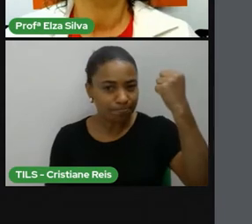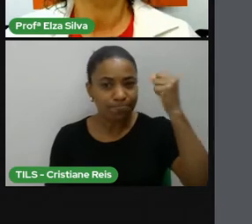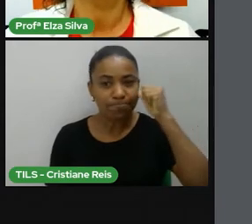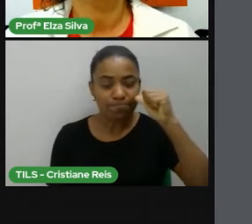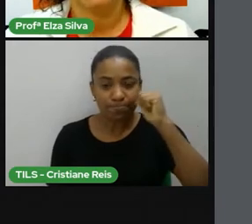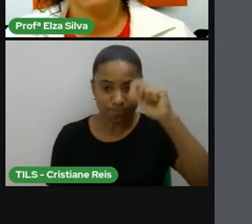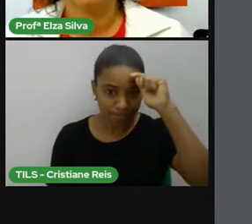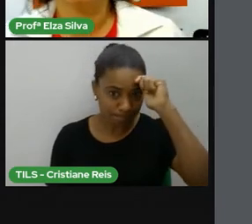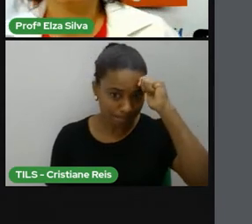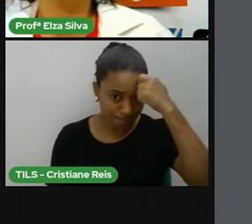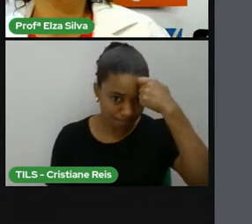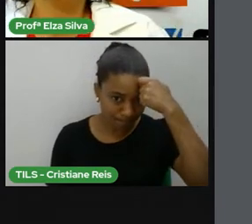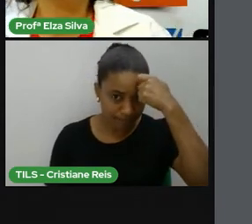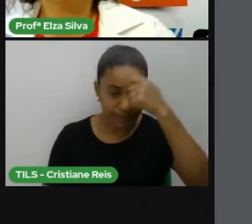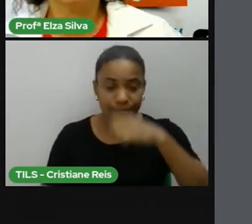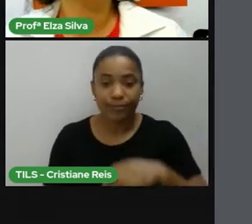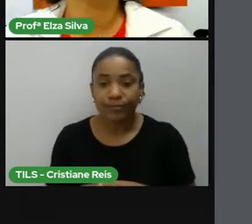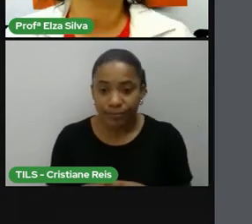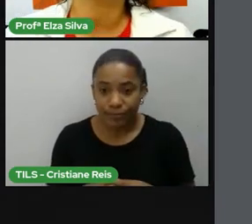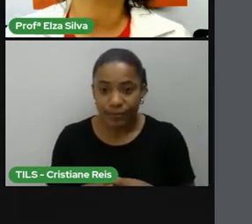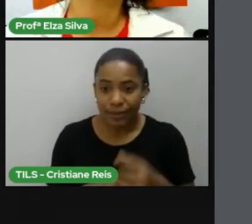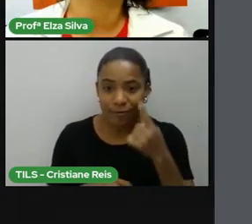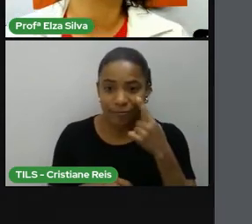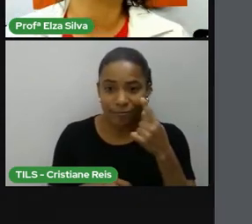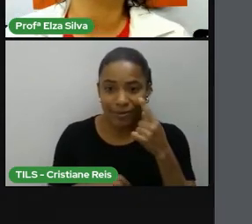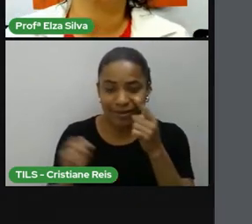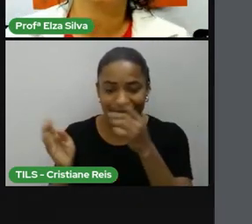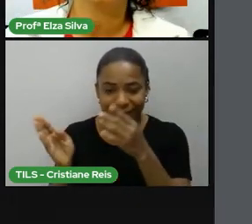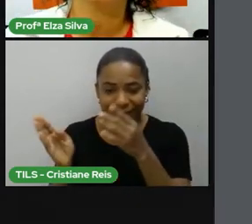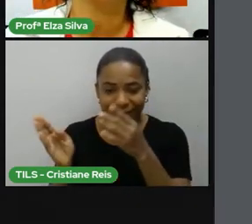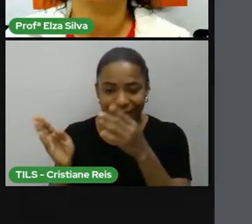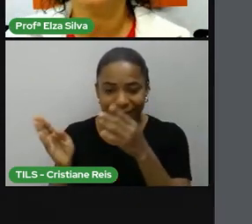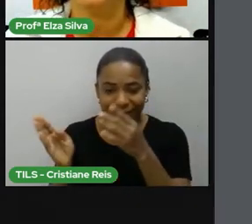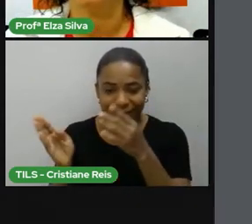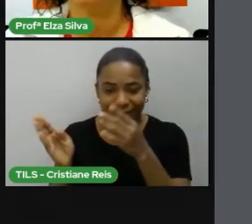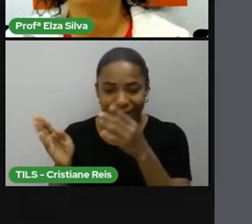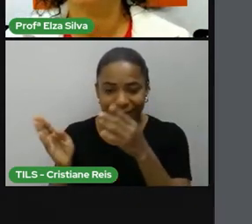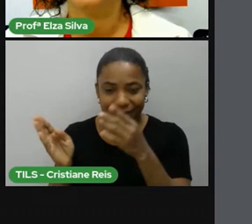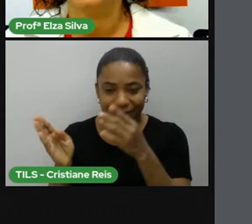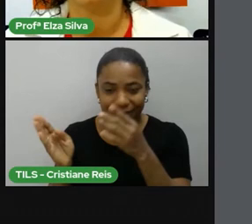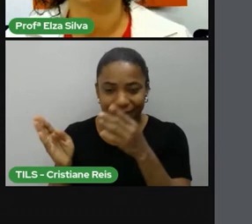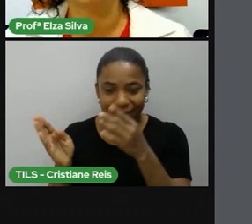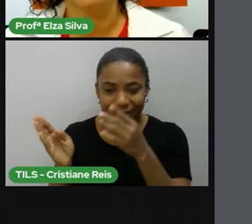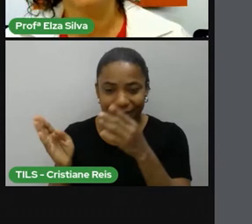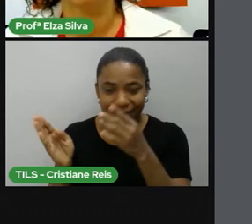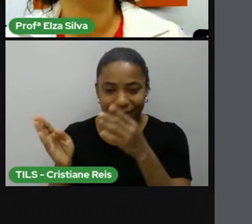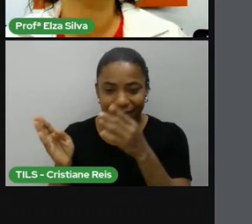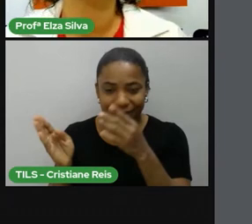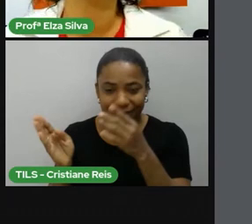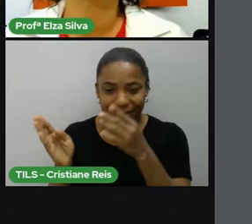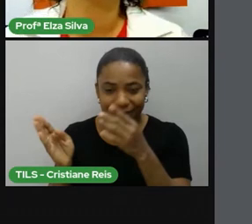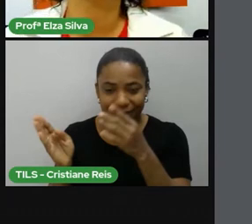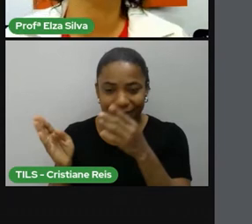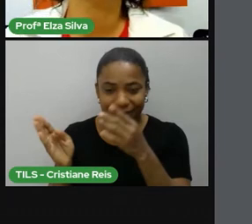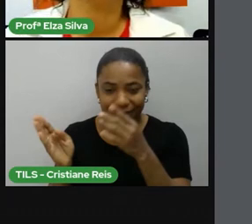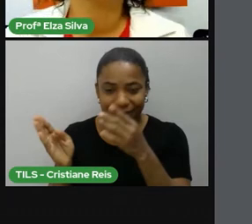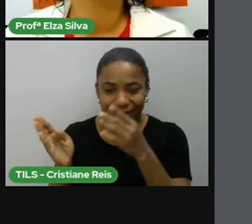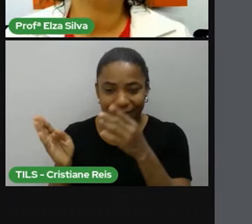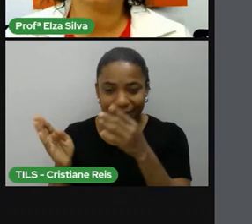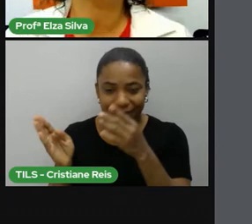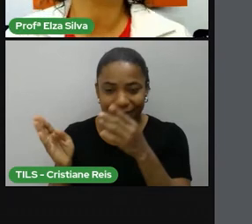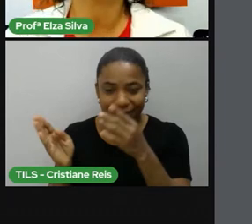Neste slide, nós temos algumas informações em inglês sobre ela. A primeira, como eu já disse antes,